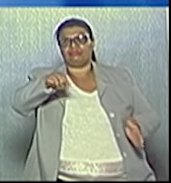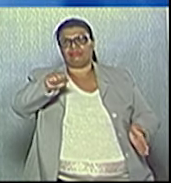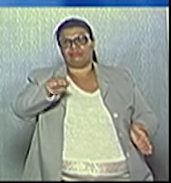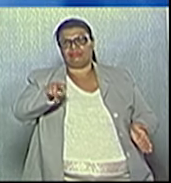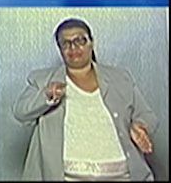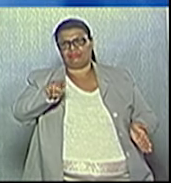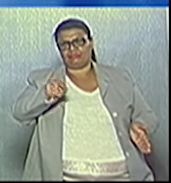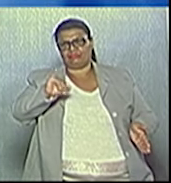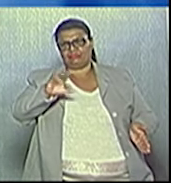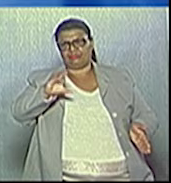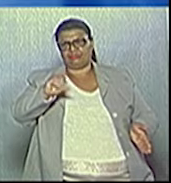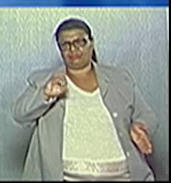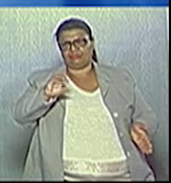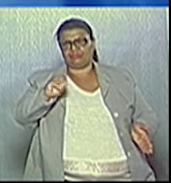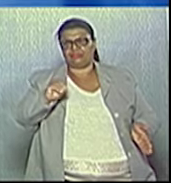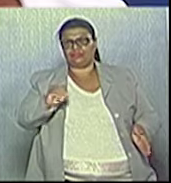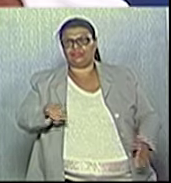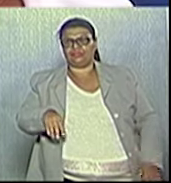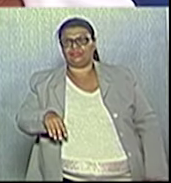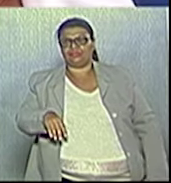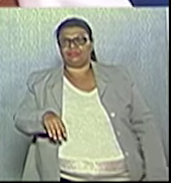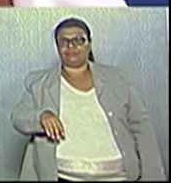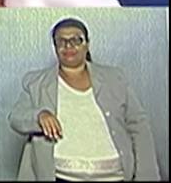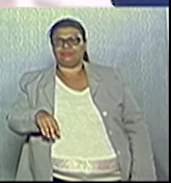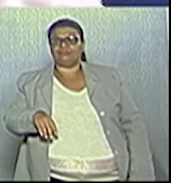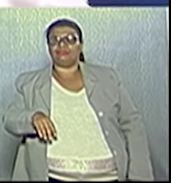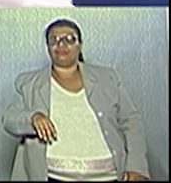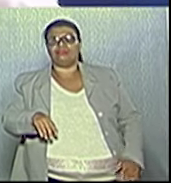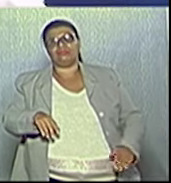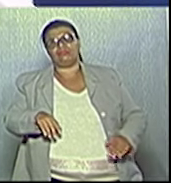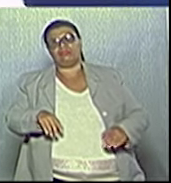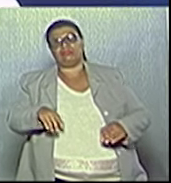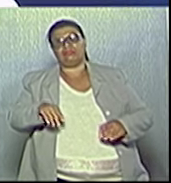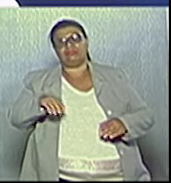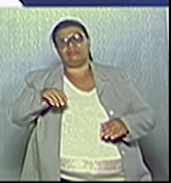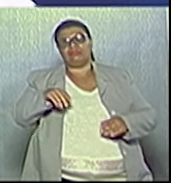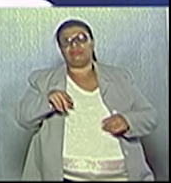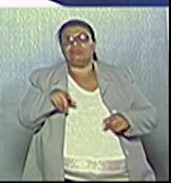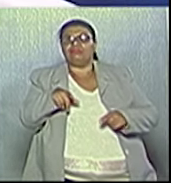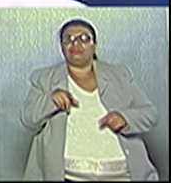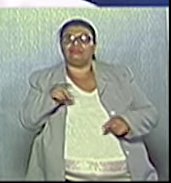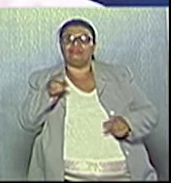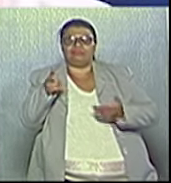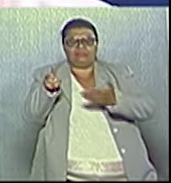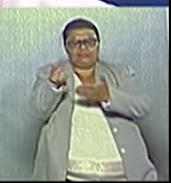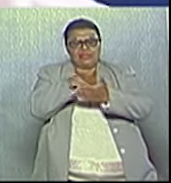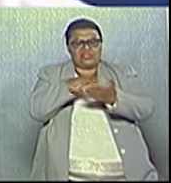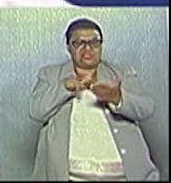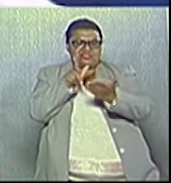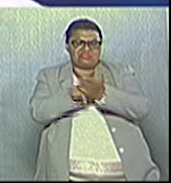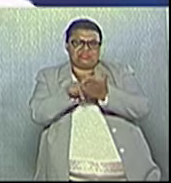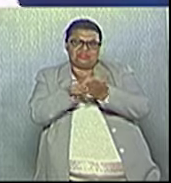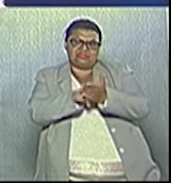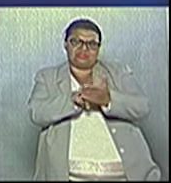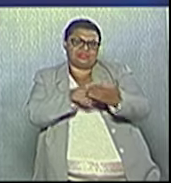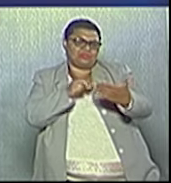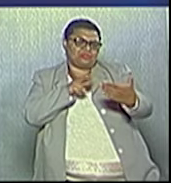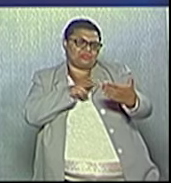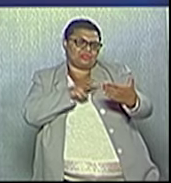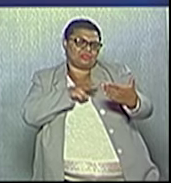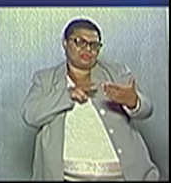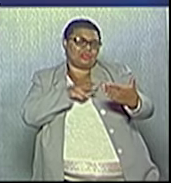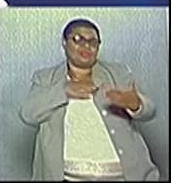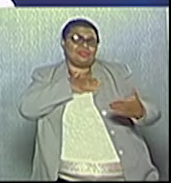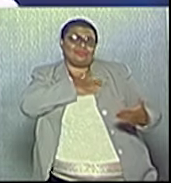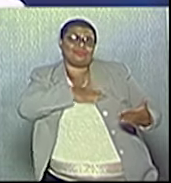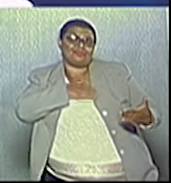30 segundos para a pergunta. Correto. Maurício Raca, eu li atentamente o seu plano de governo. E eu gostaria